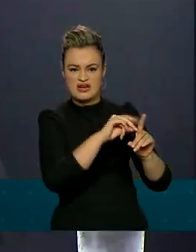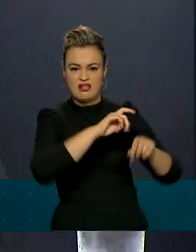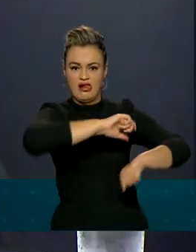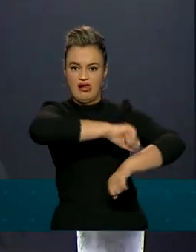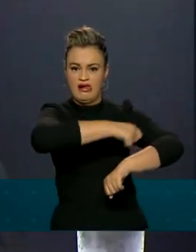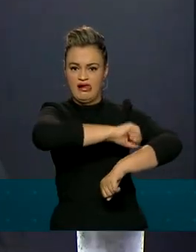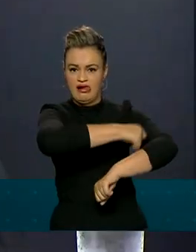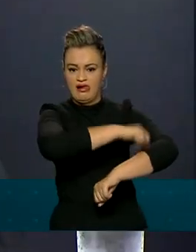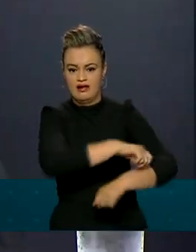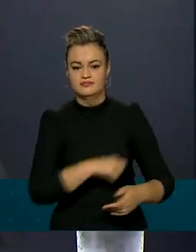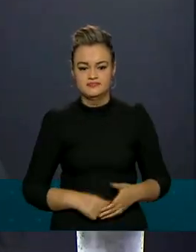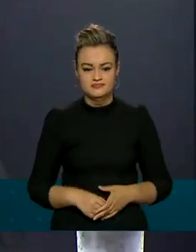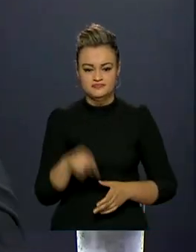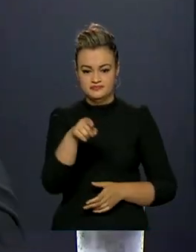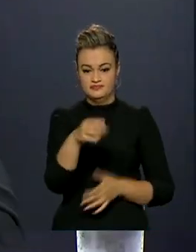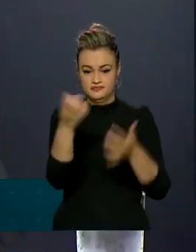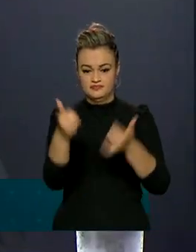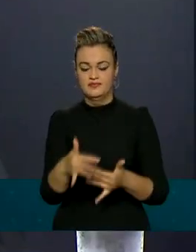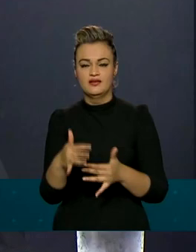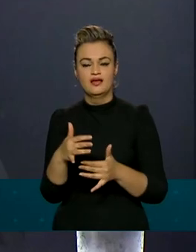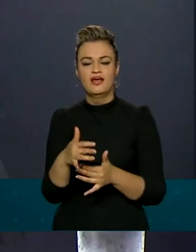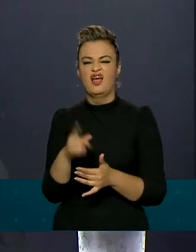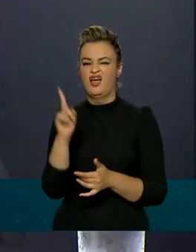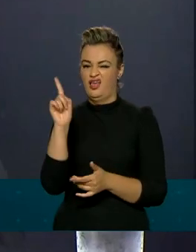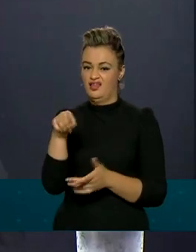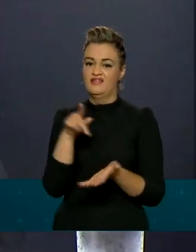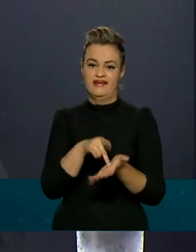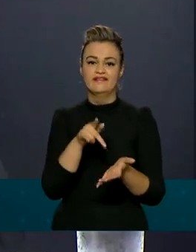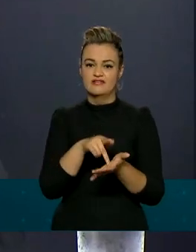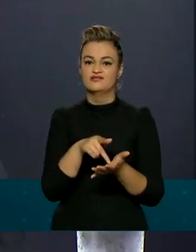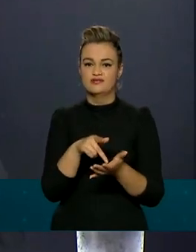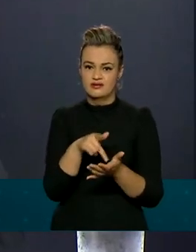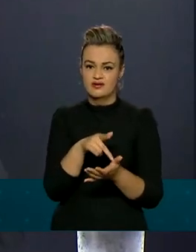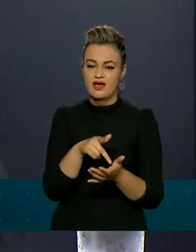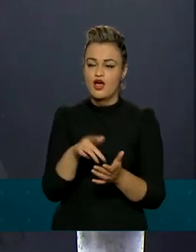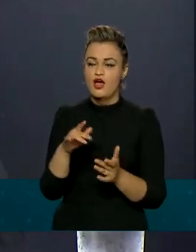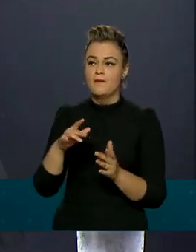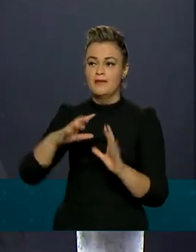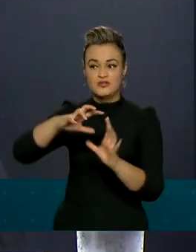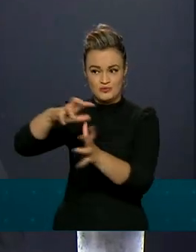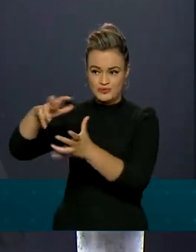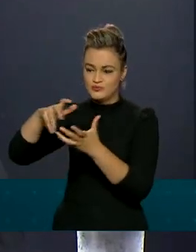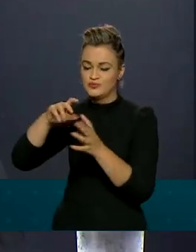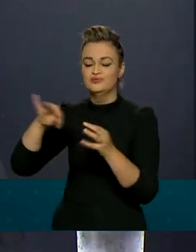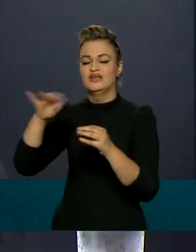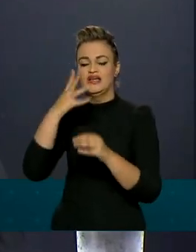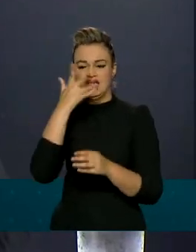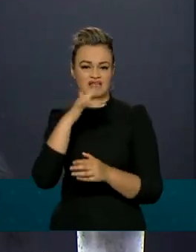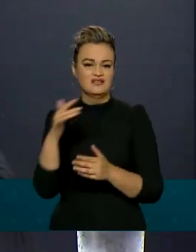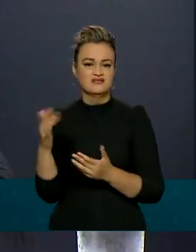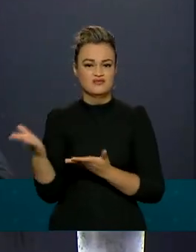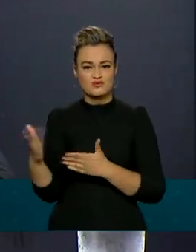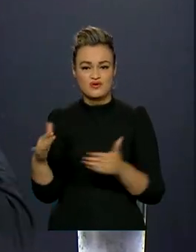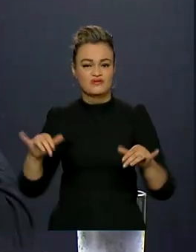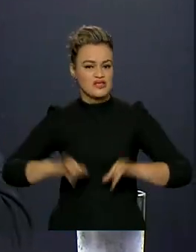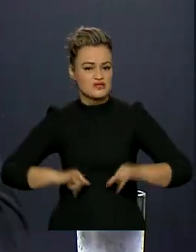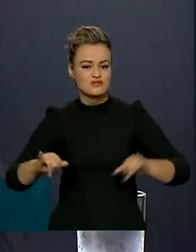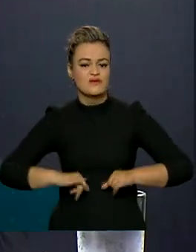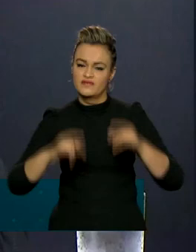tortura. É uma triste realidade, mas no mundo inteiro as crianças e adolescentes, elas são vítimas de algum tipo de violência.